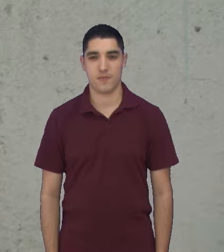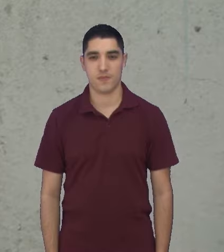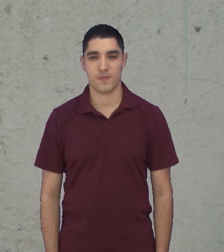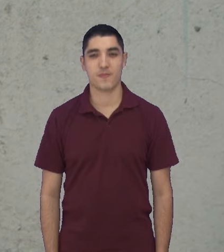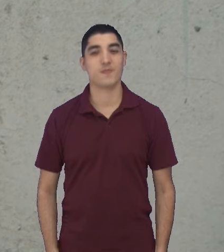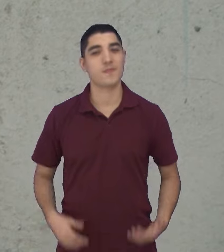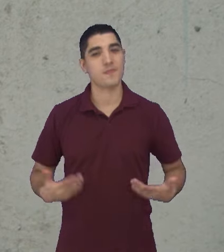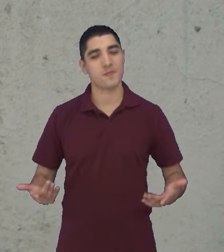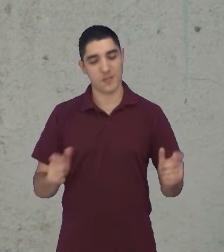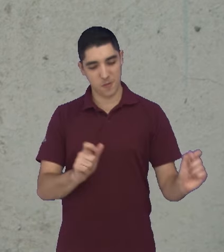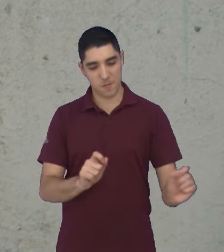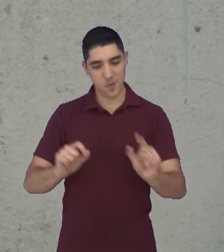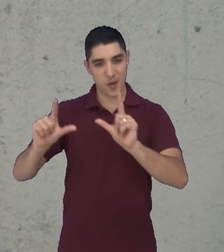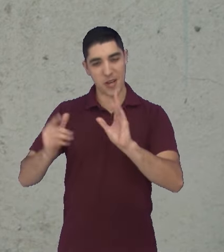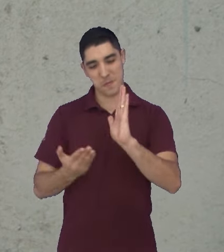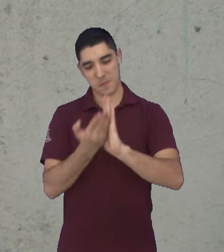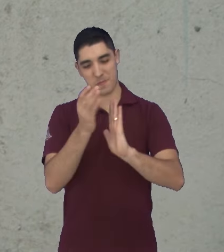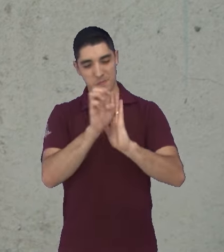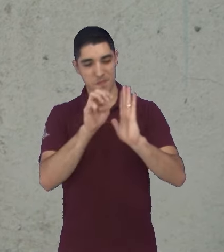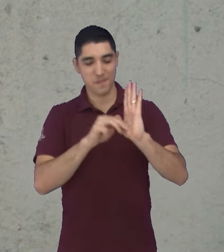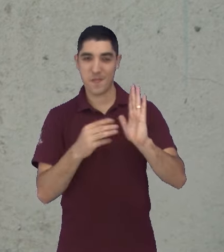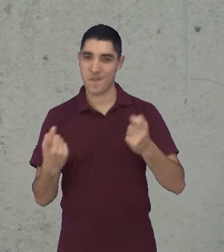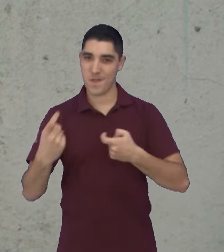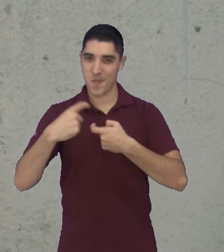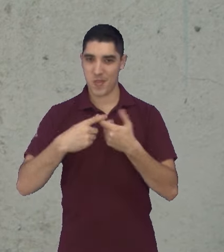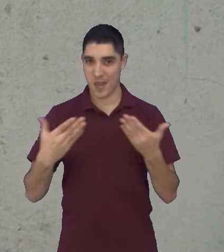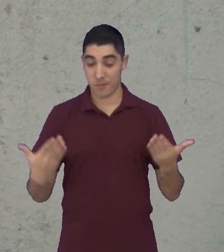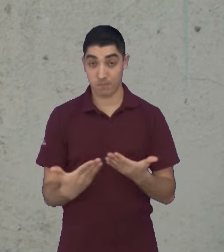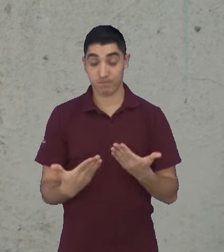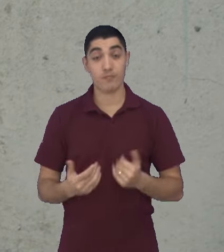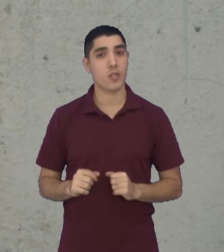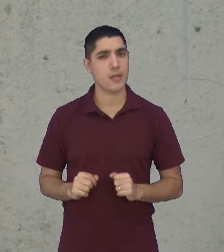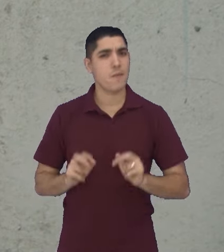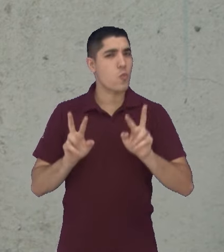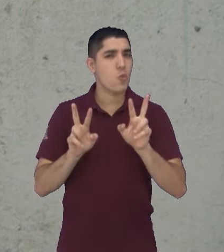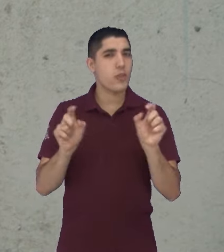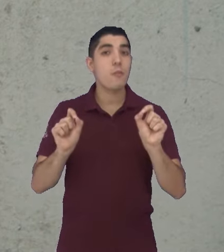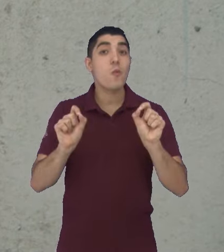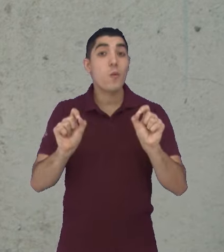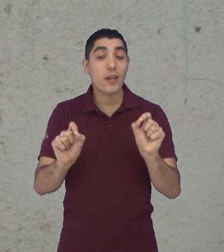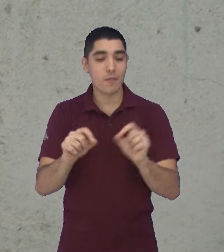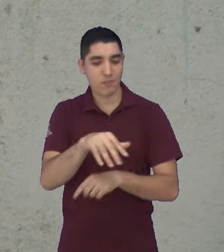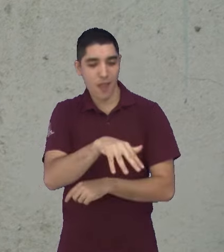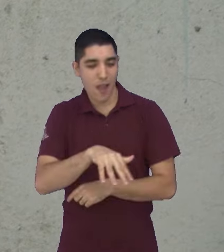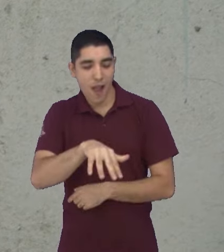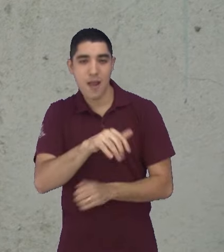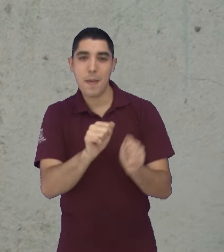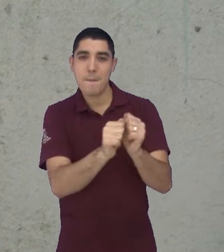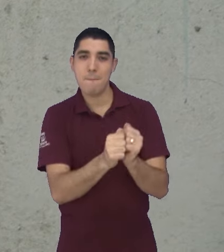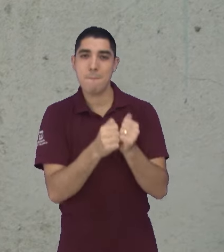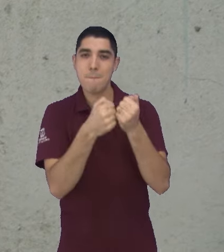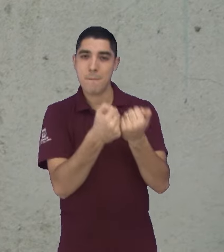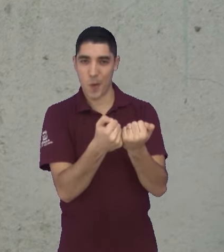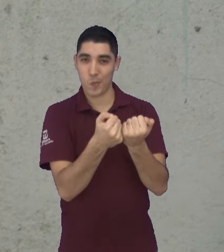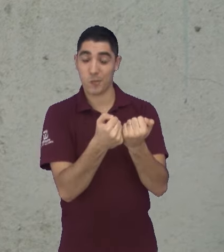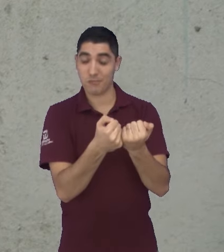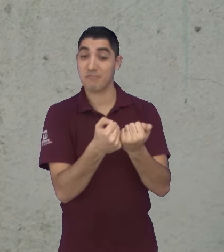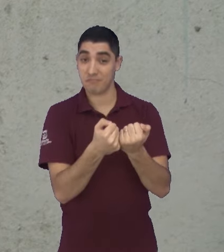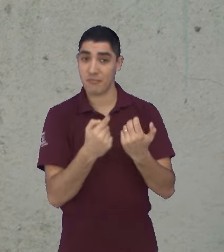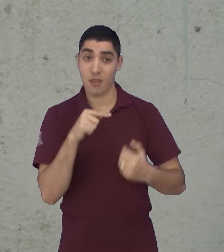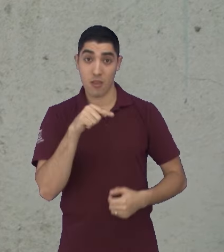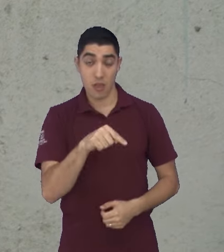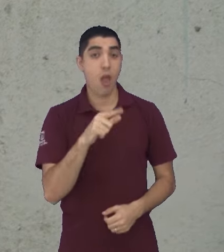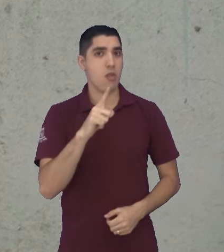O Estação Mercado está de volta e hoje, no programa, destaque para o setor de panificação, que movimenta e